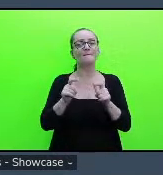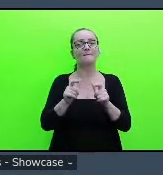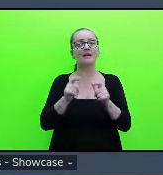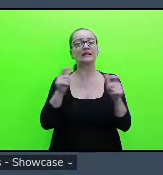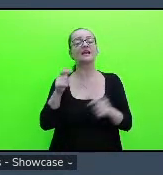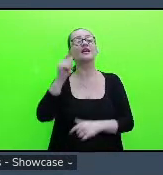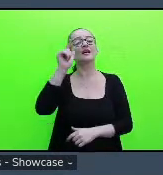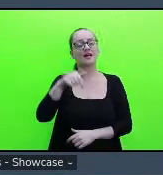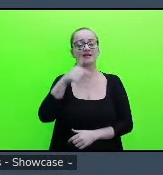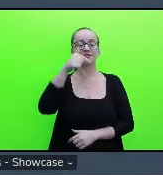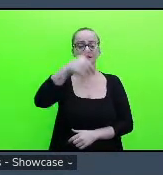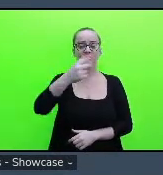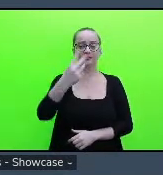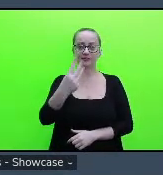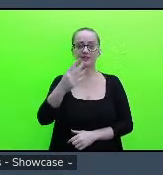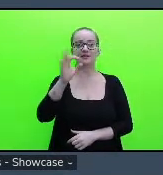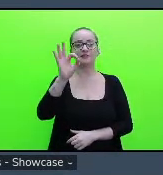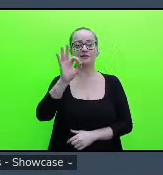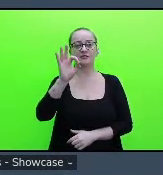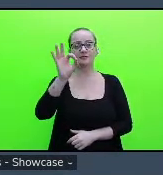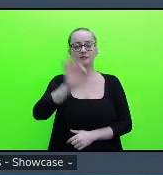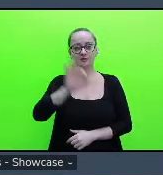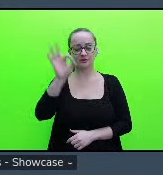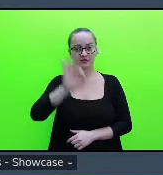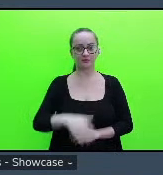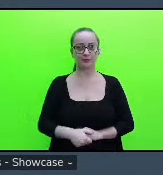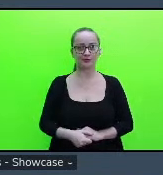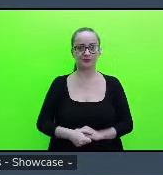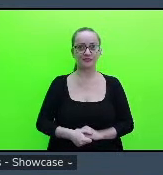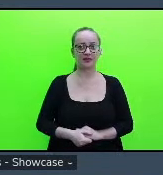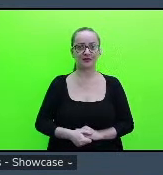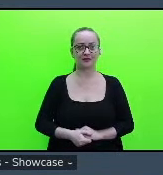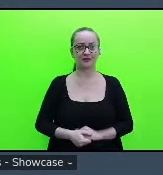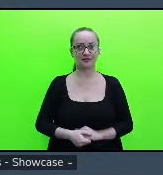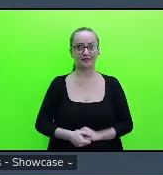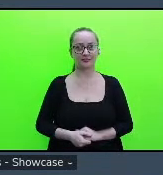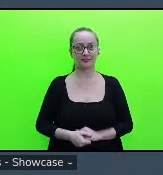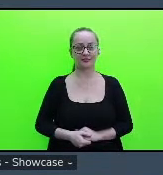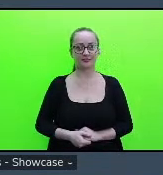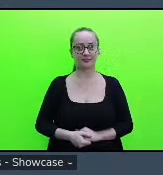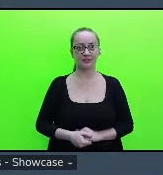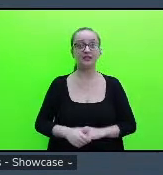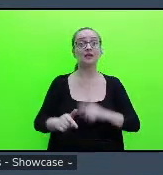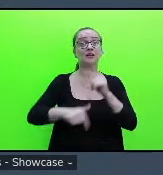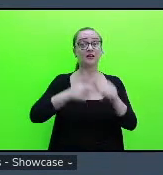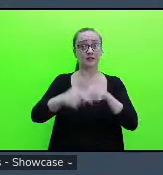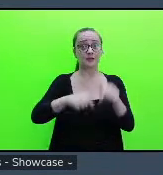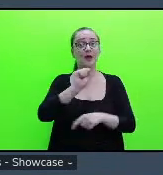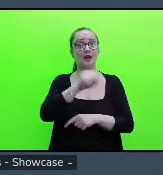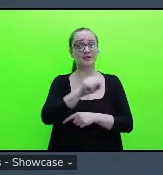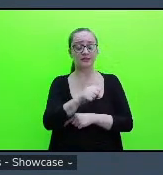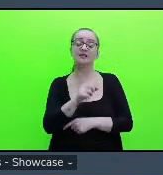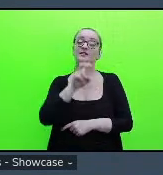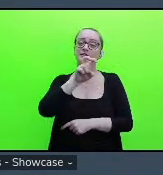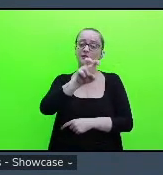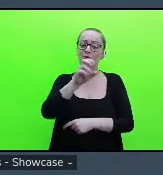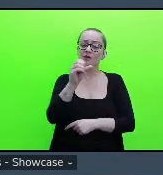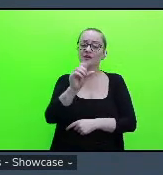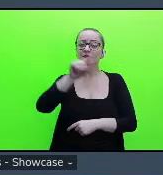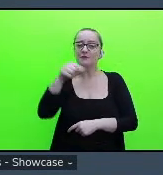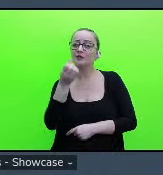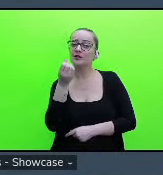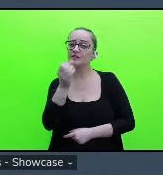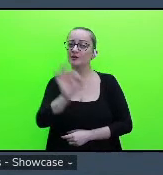,4% e que trabalham sim 56,6%